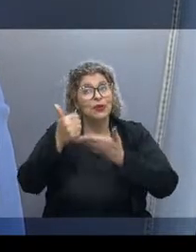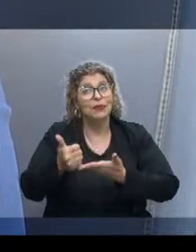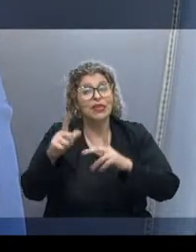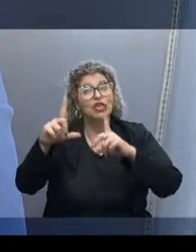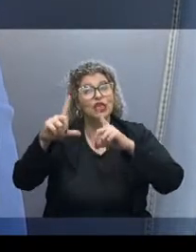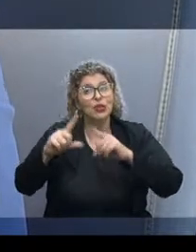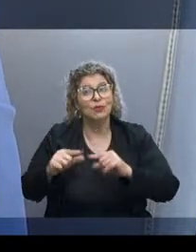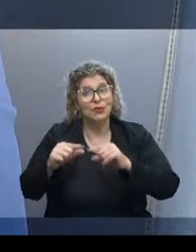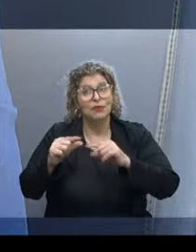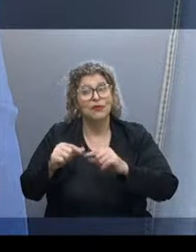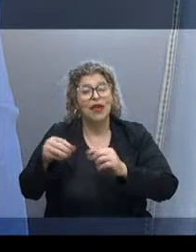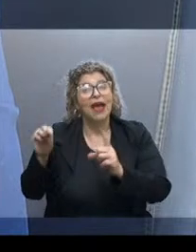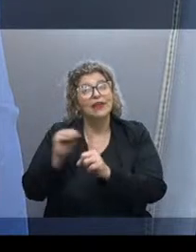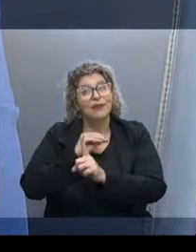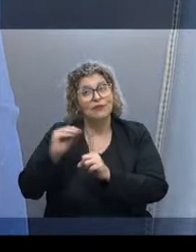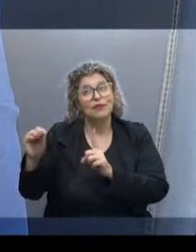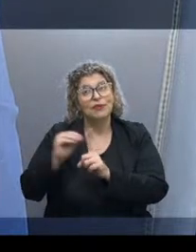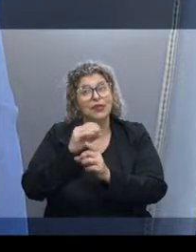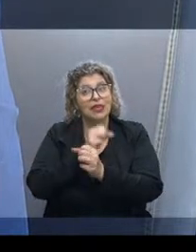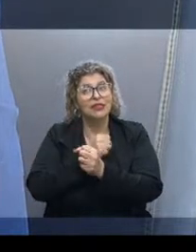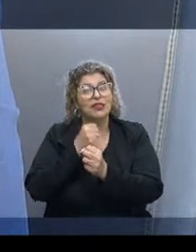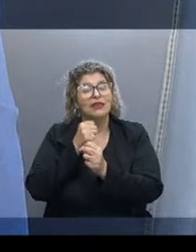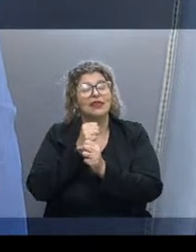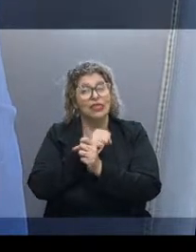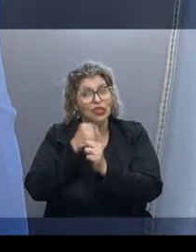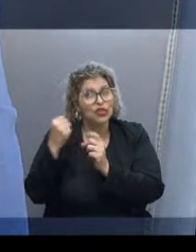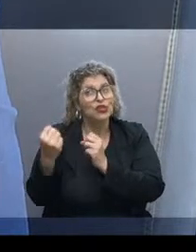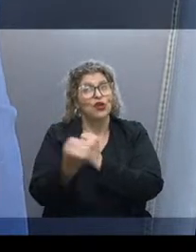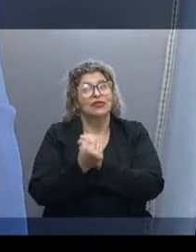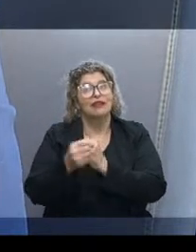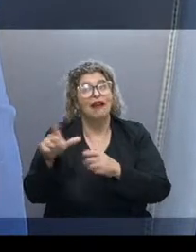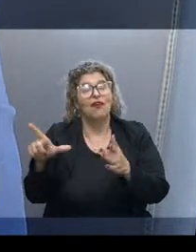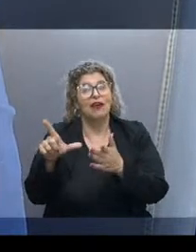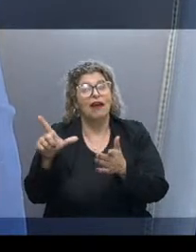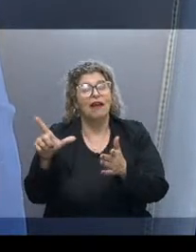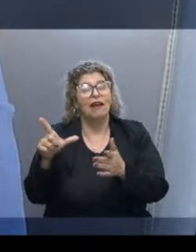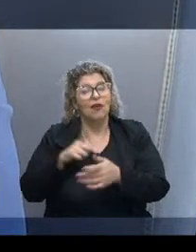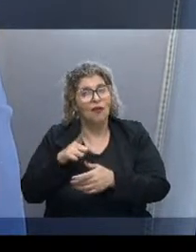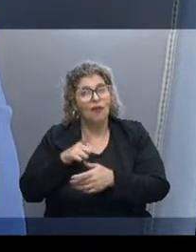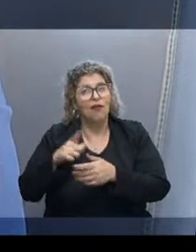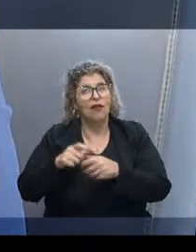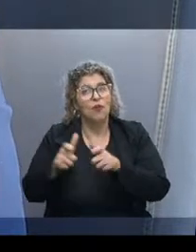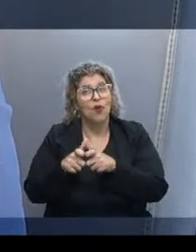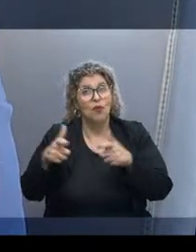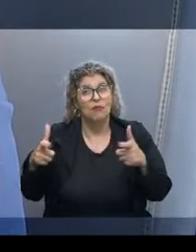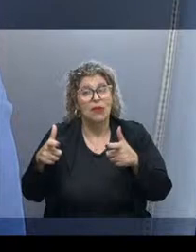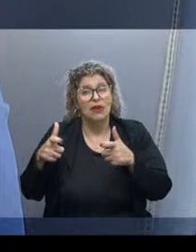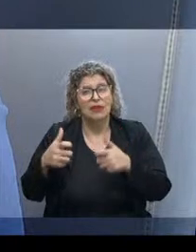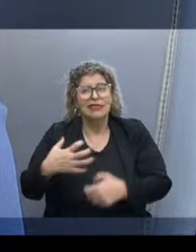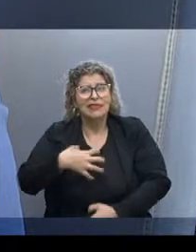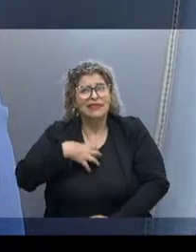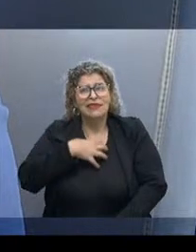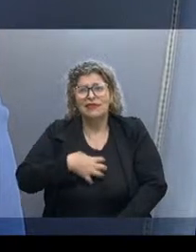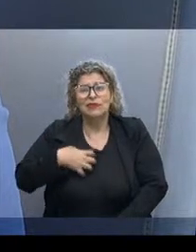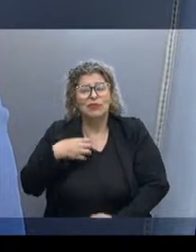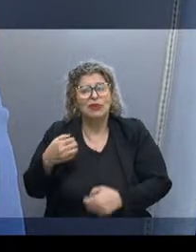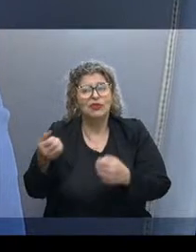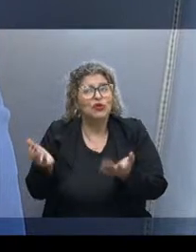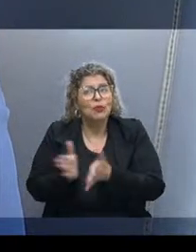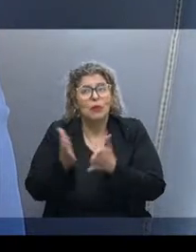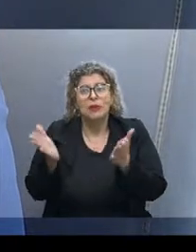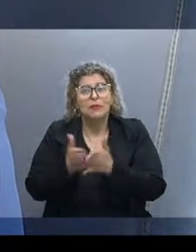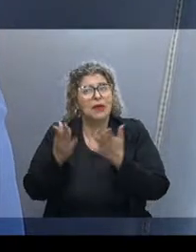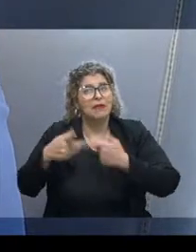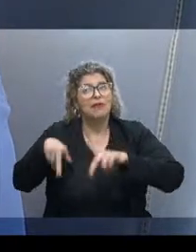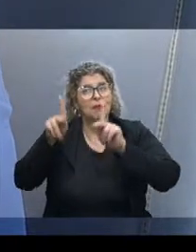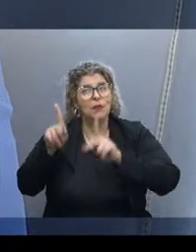diminuir essa vulnerabilidade social que se impõe neste momento, com o aumento da sensação de empobrecimento das pessoas,